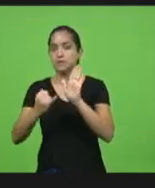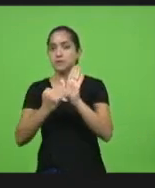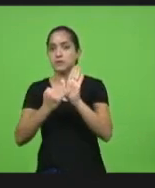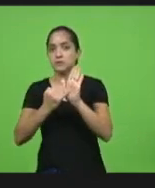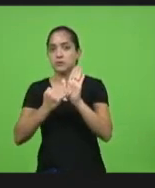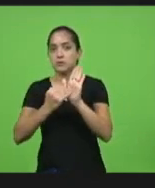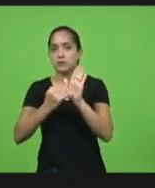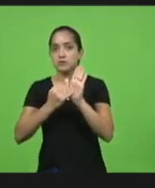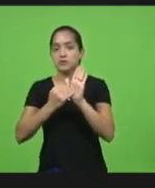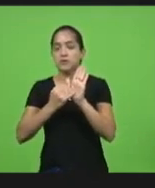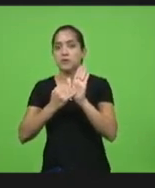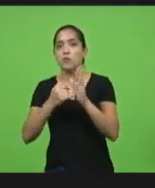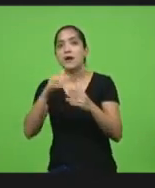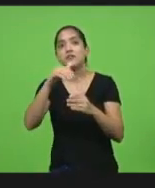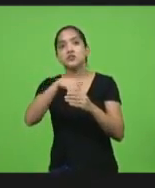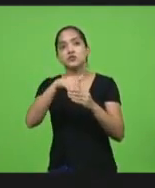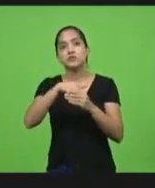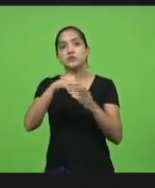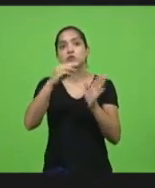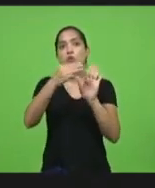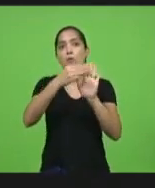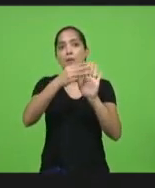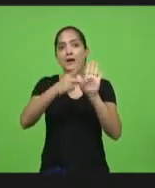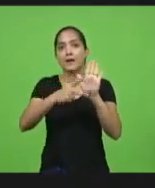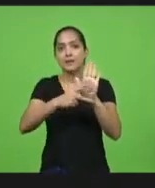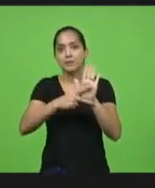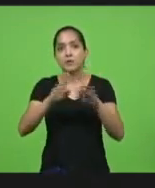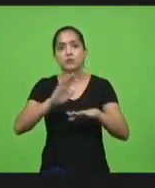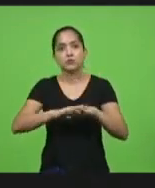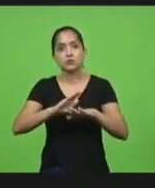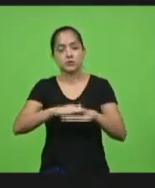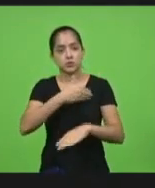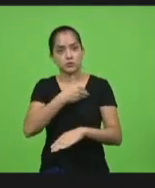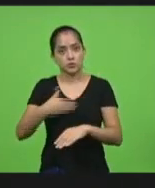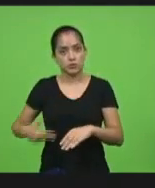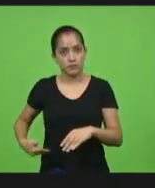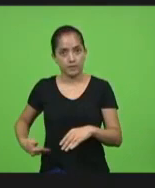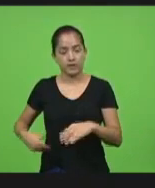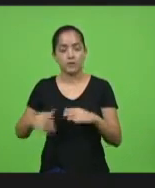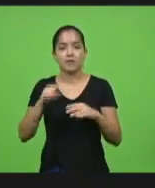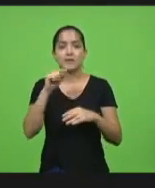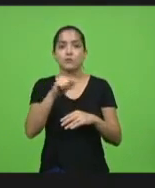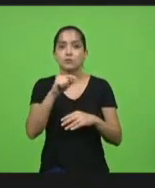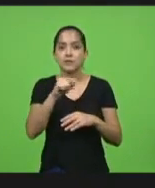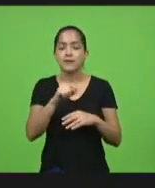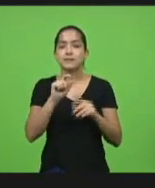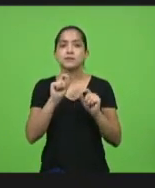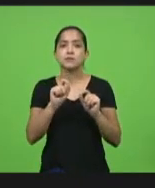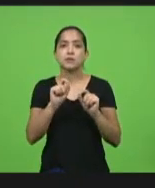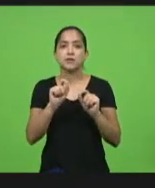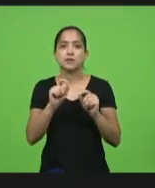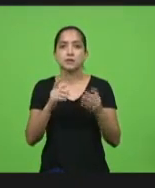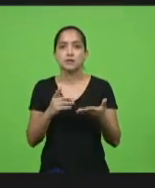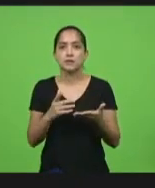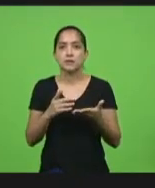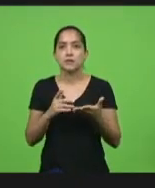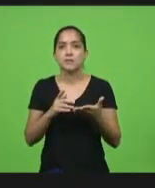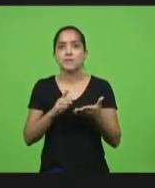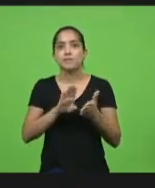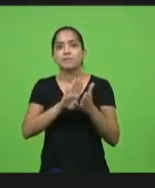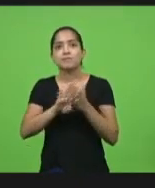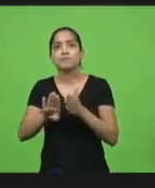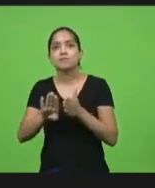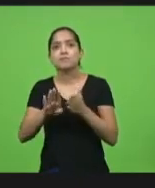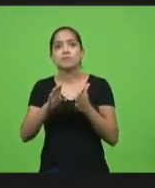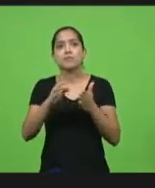votamos uma MP de origem governamental nessa MP ela dispensava o convênio